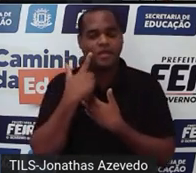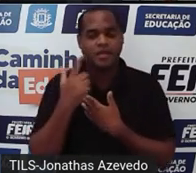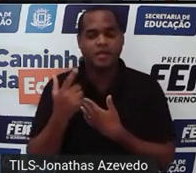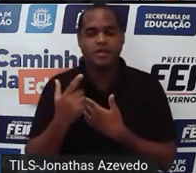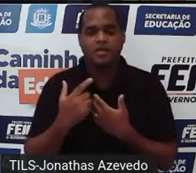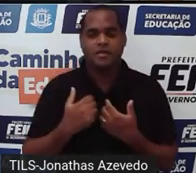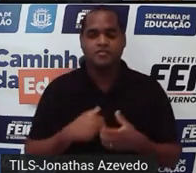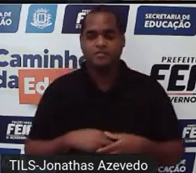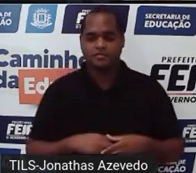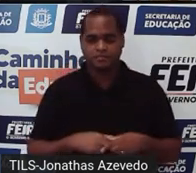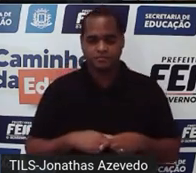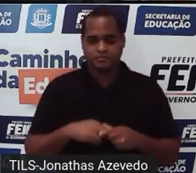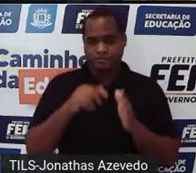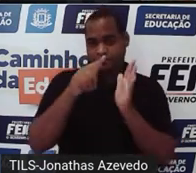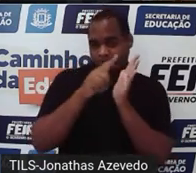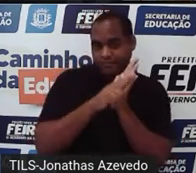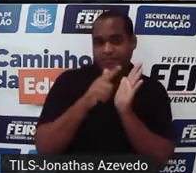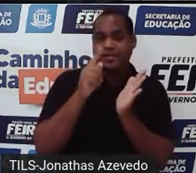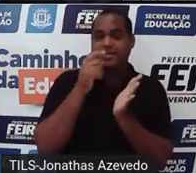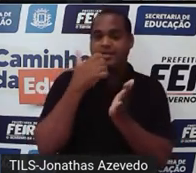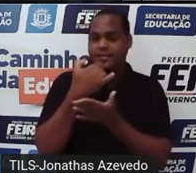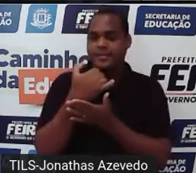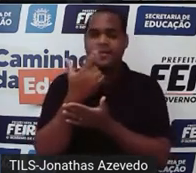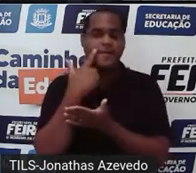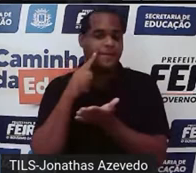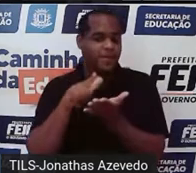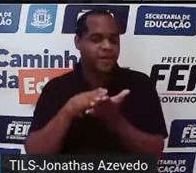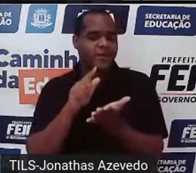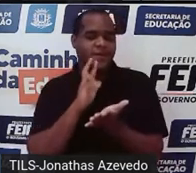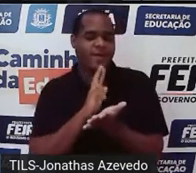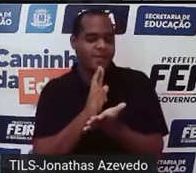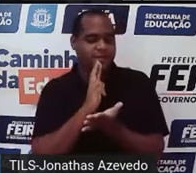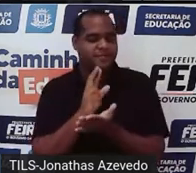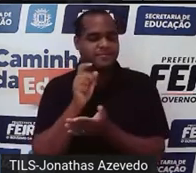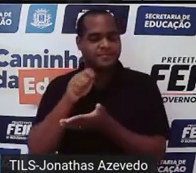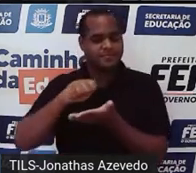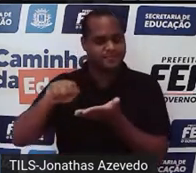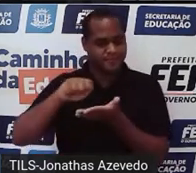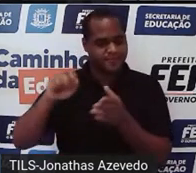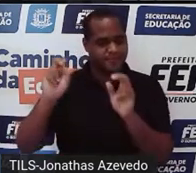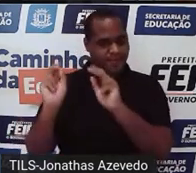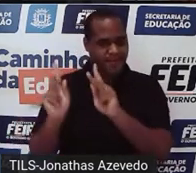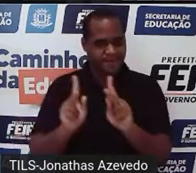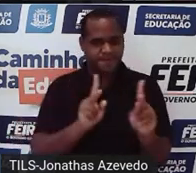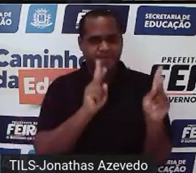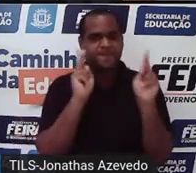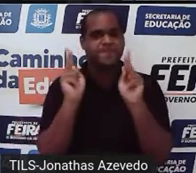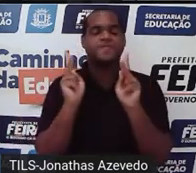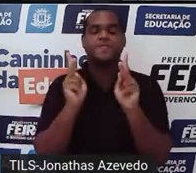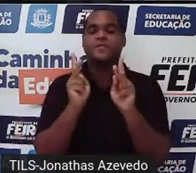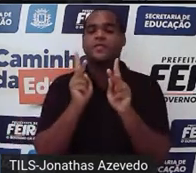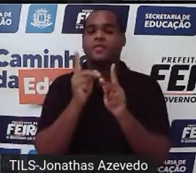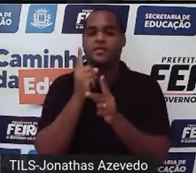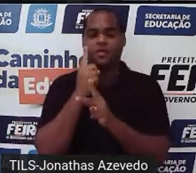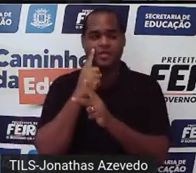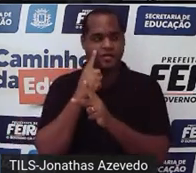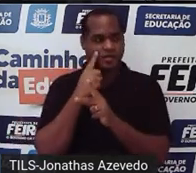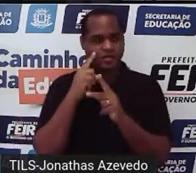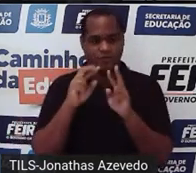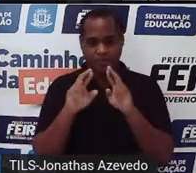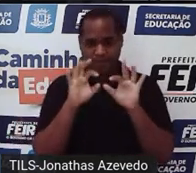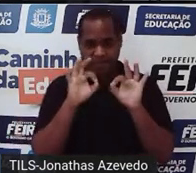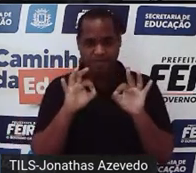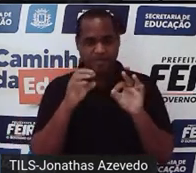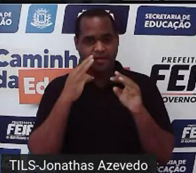papel, caneta, lápis e borracha, para fazer anotações. Então, eu vou resolver o sistema